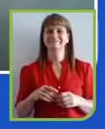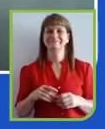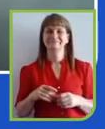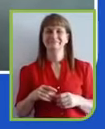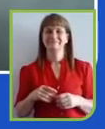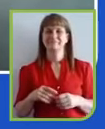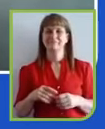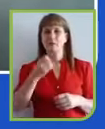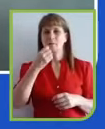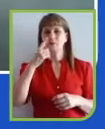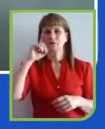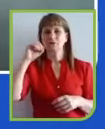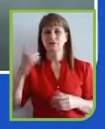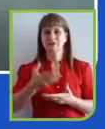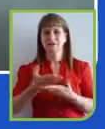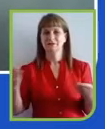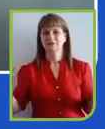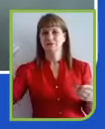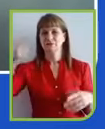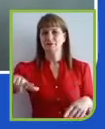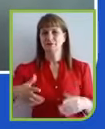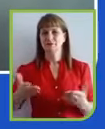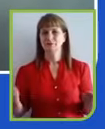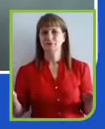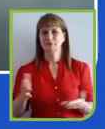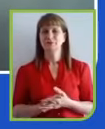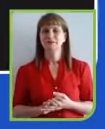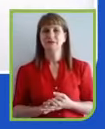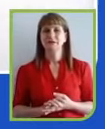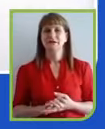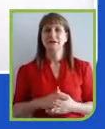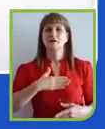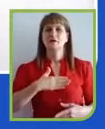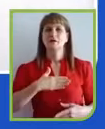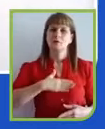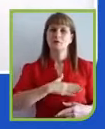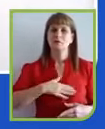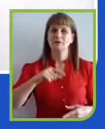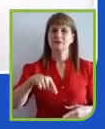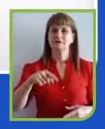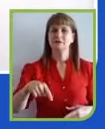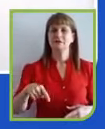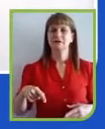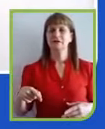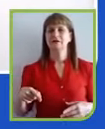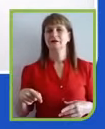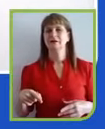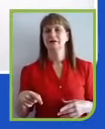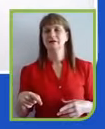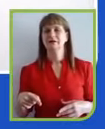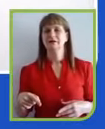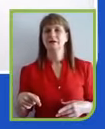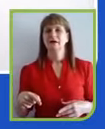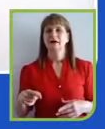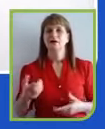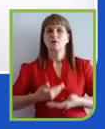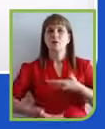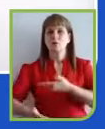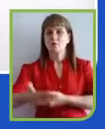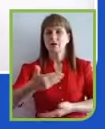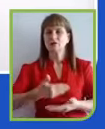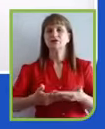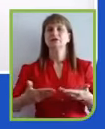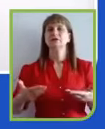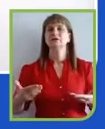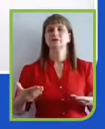bom dia novamente. É sempre um prazer estar dividindo aqui o palco com pessoas de tão alto